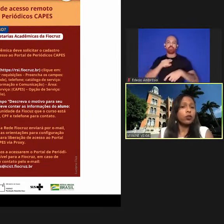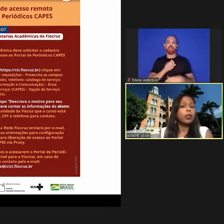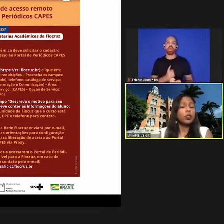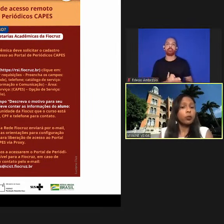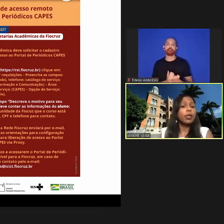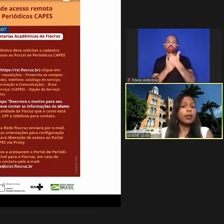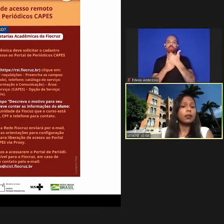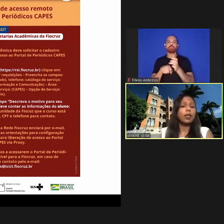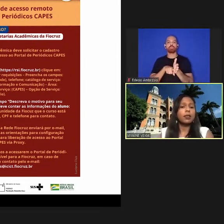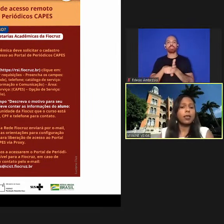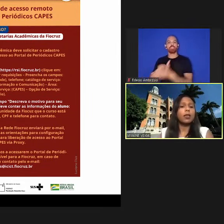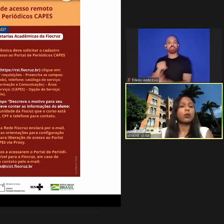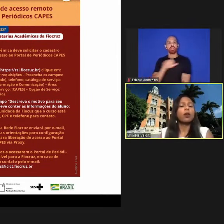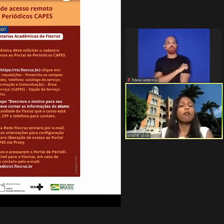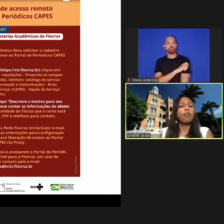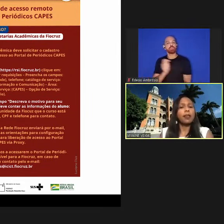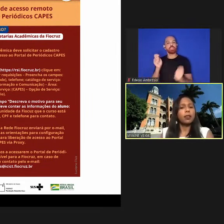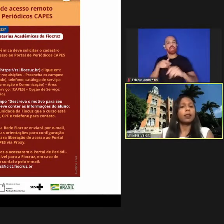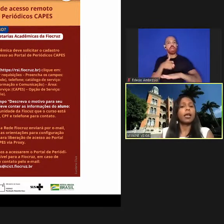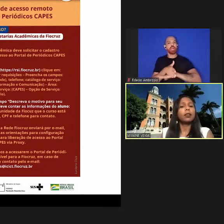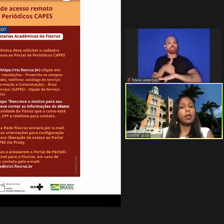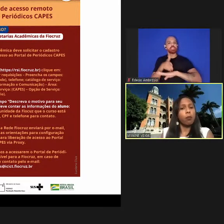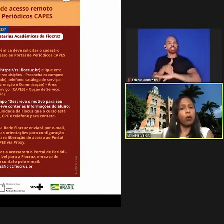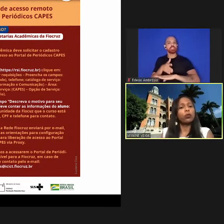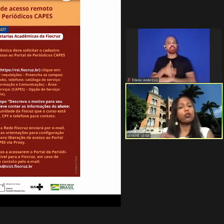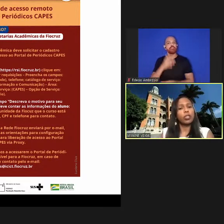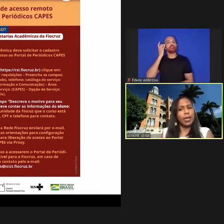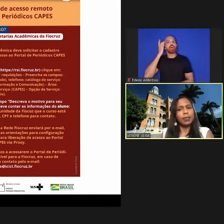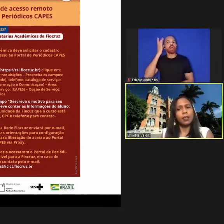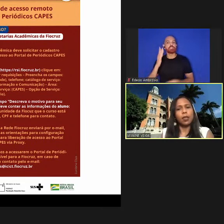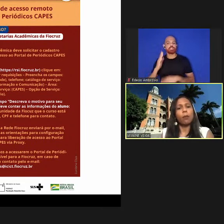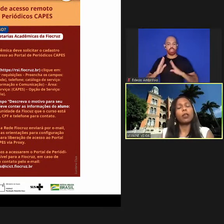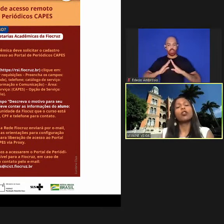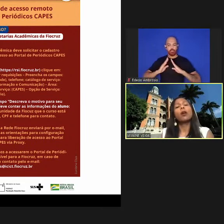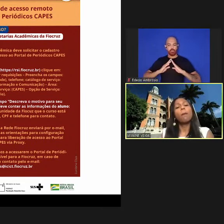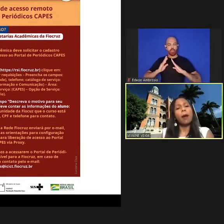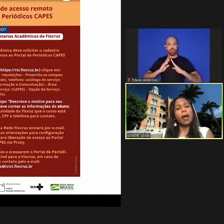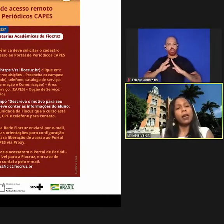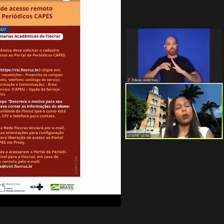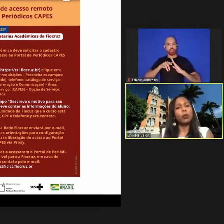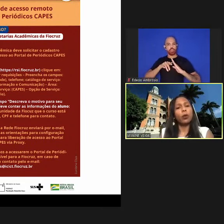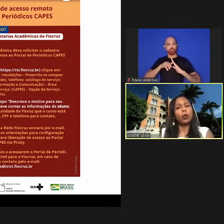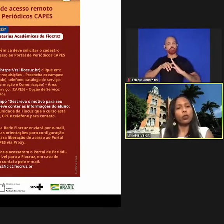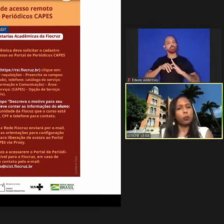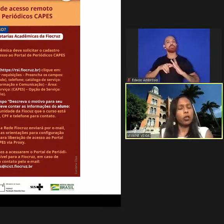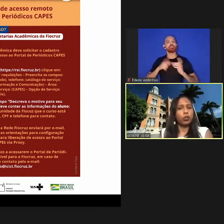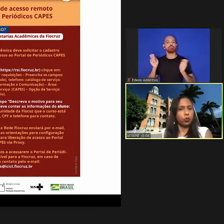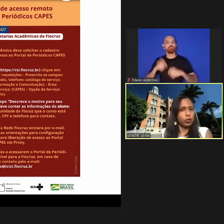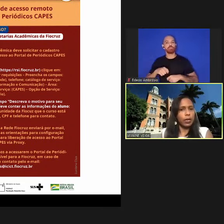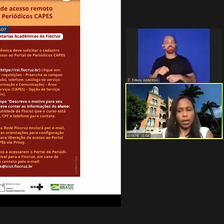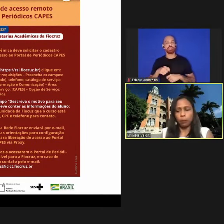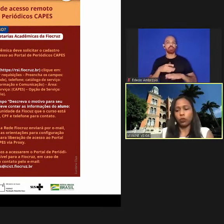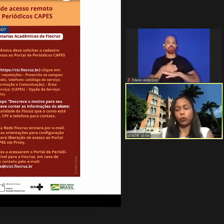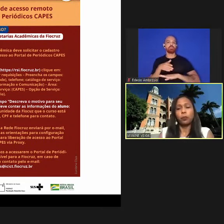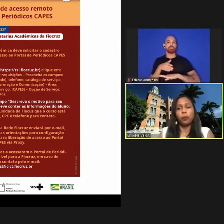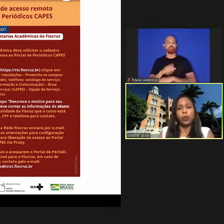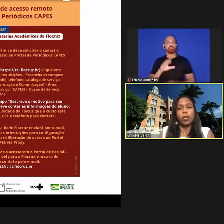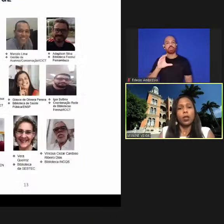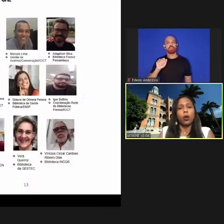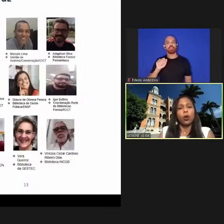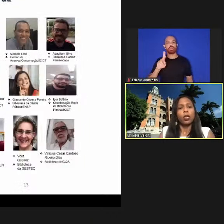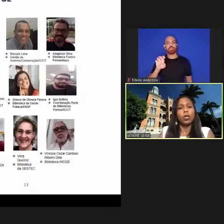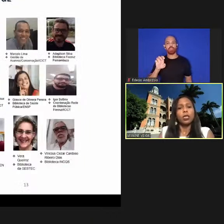e alunos para que eles pudessem ter acesso facilitado e remoto de casa realmente para o portal de periódicos da CAPES